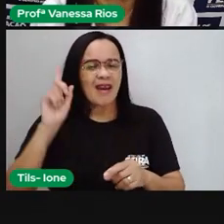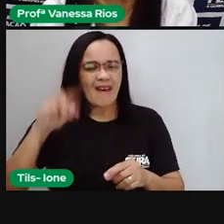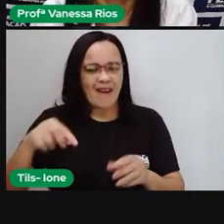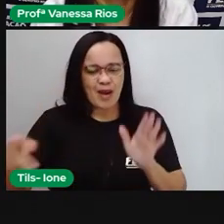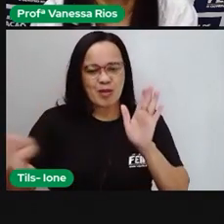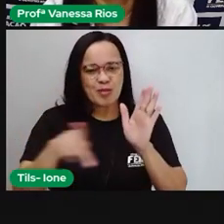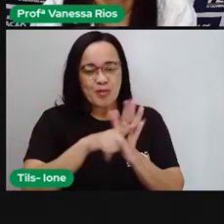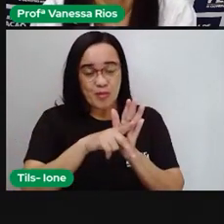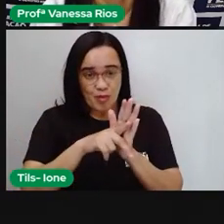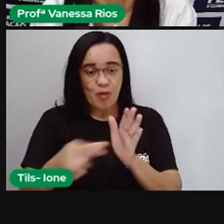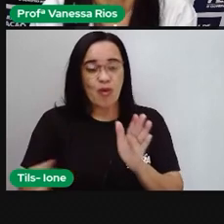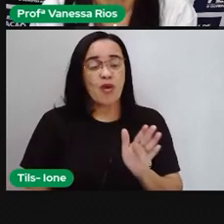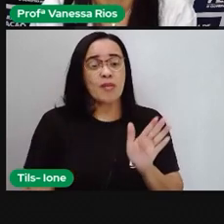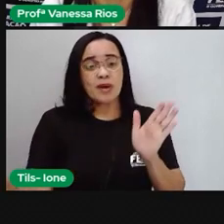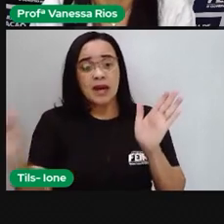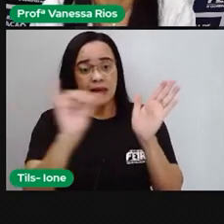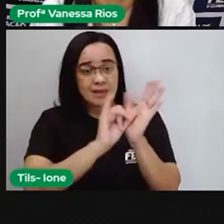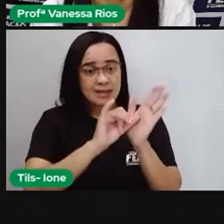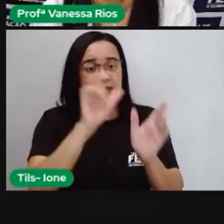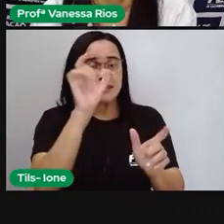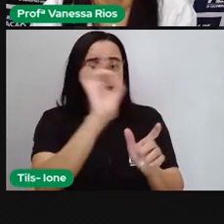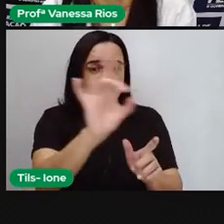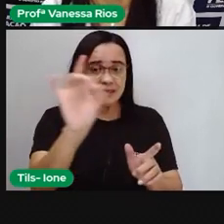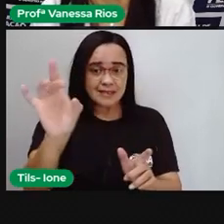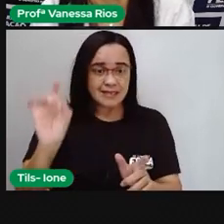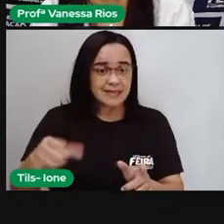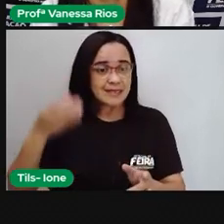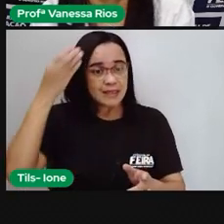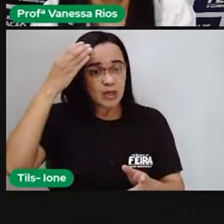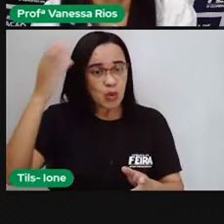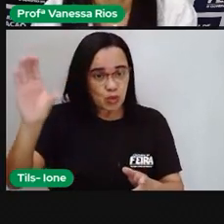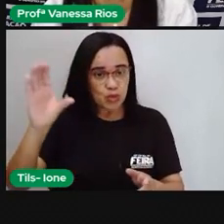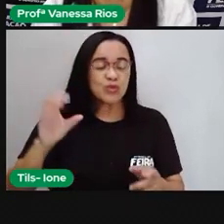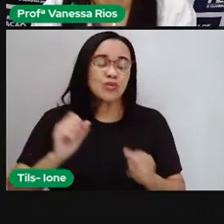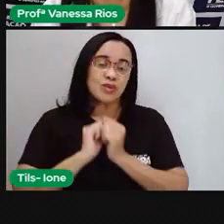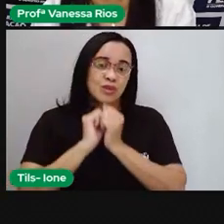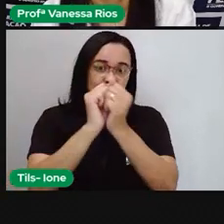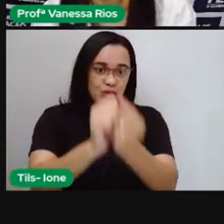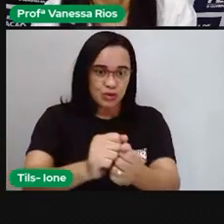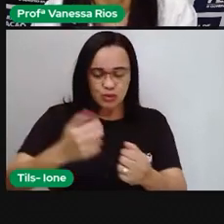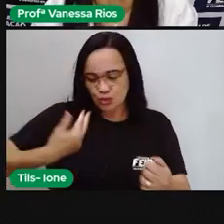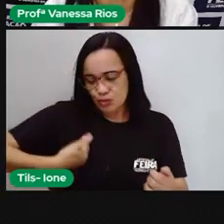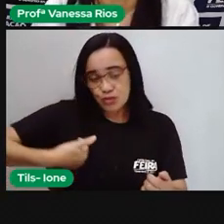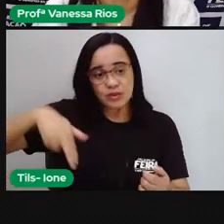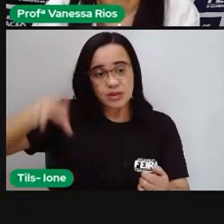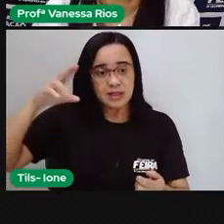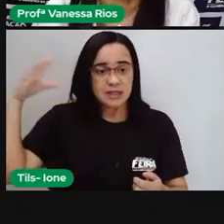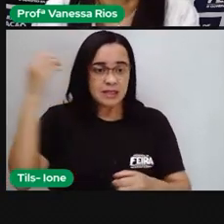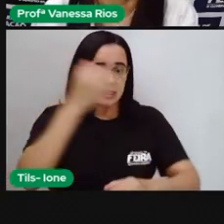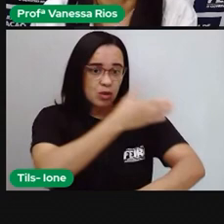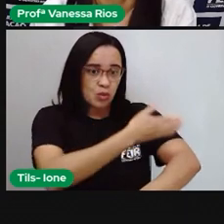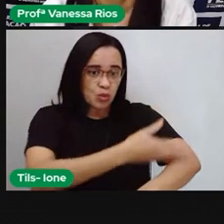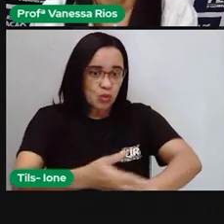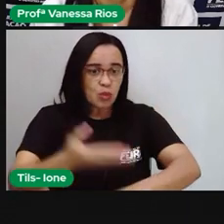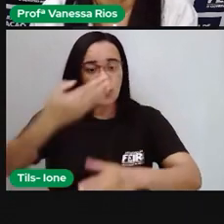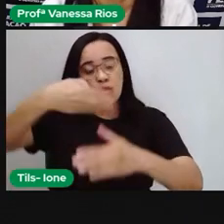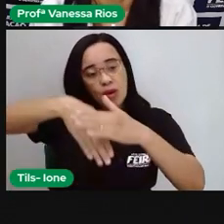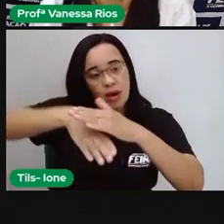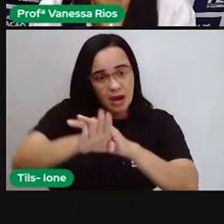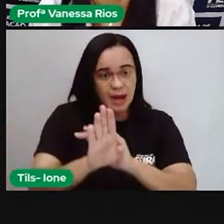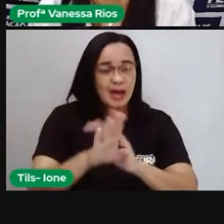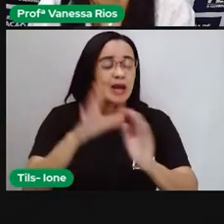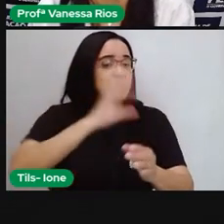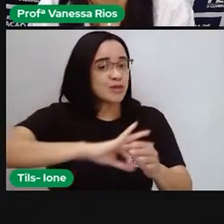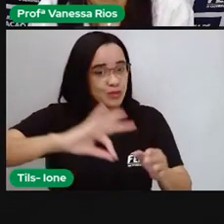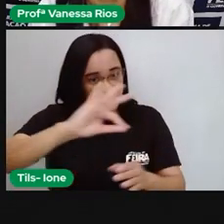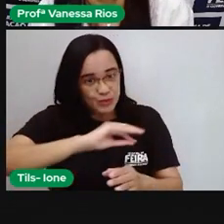cada indivíduo representa, junto aí com suas crenças, seus costumes, seus hábitos, e que